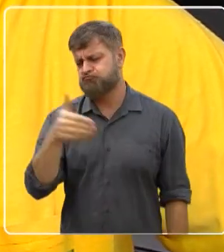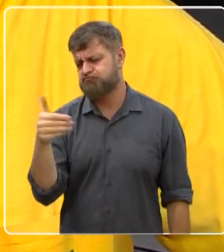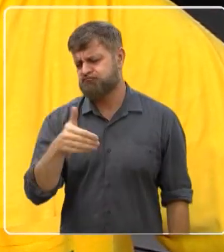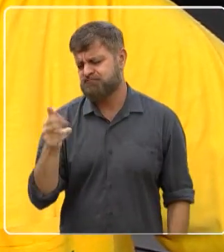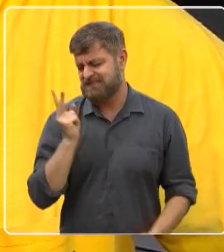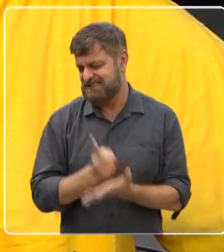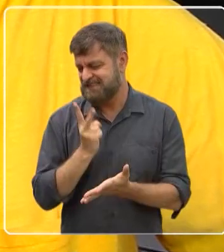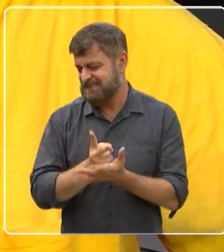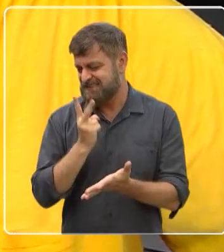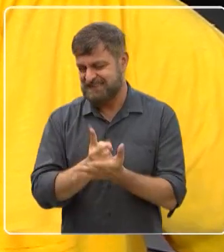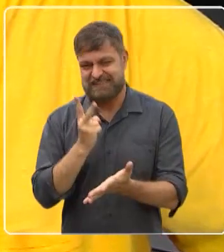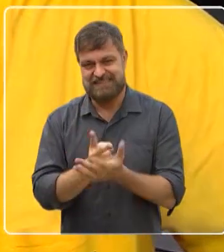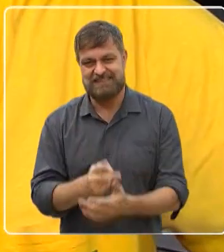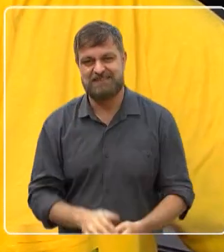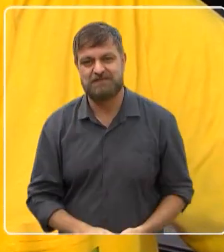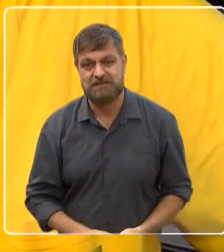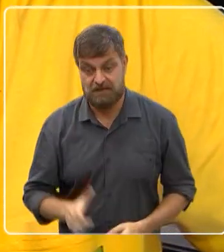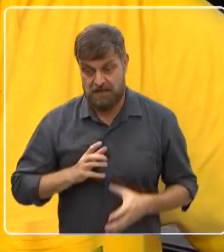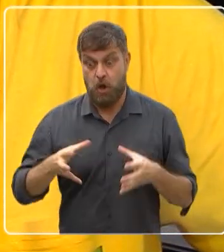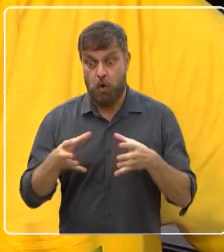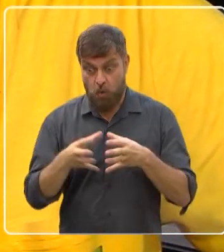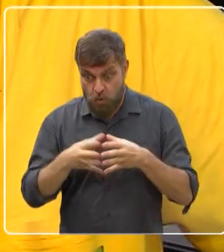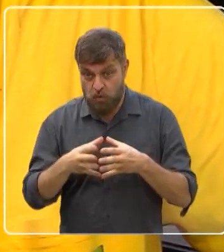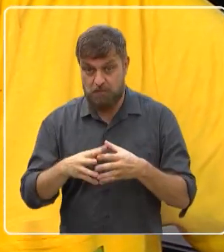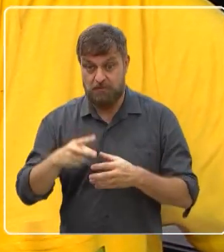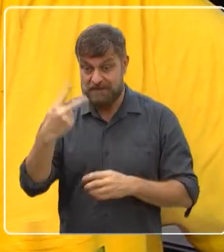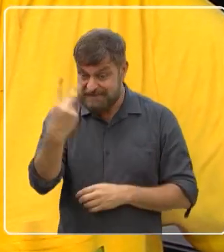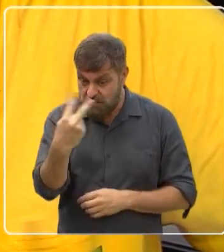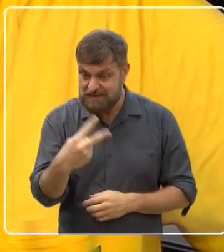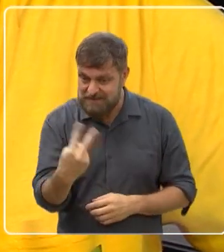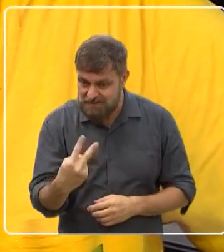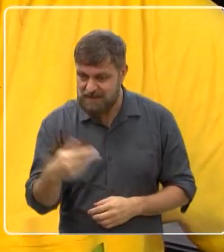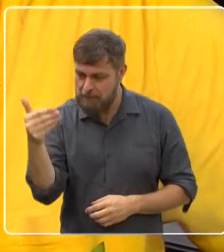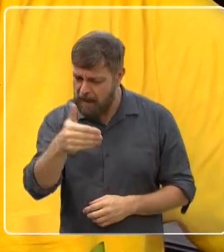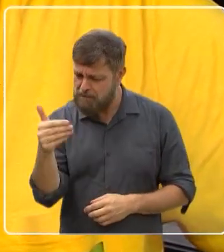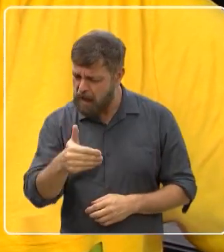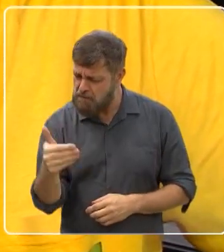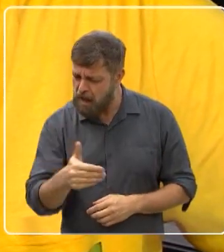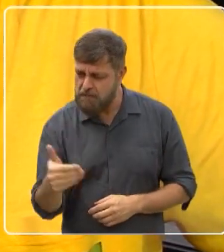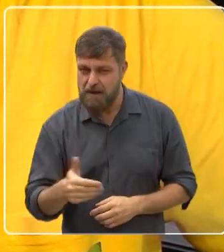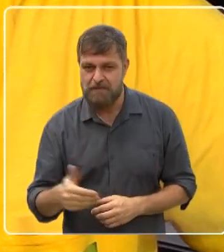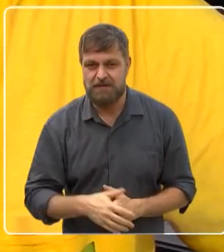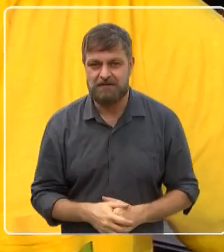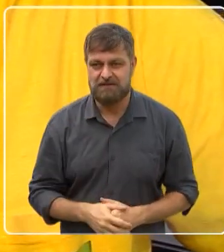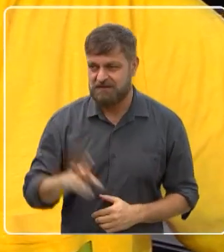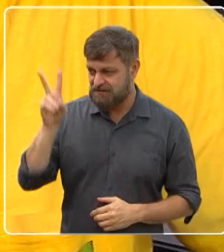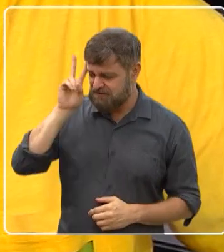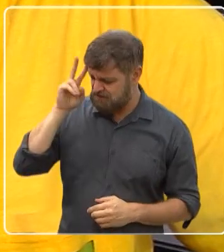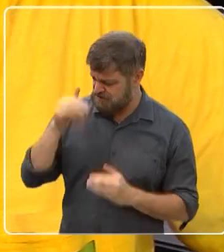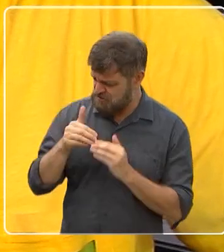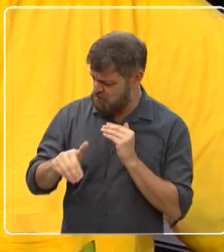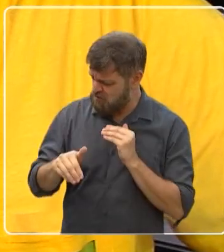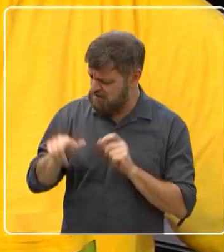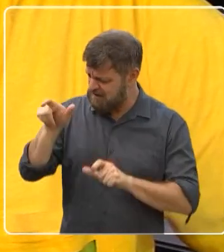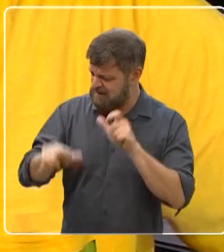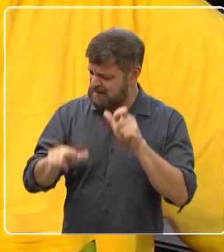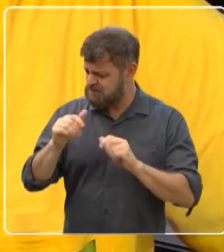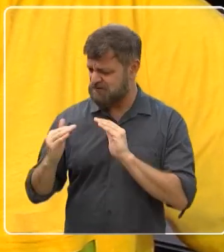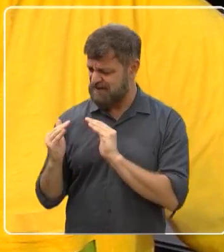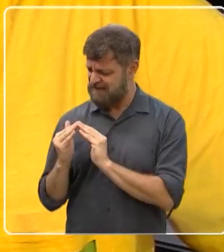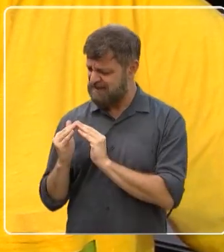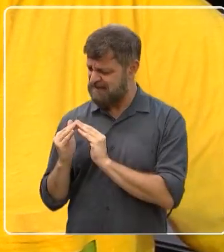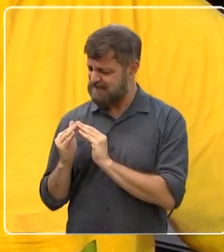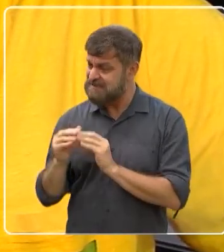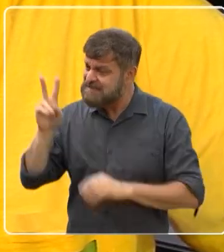fidelidade aqui com a gente aqui. Tem uma galerinha boa aqui com a gente, toda segunda. E segunda não é um dia muito apropriado pro pessoal sair de